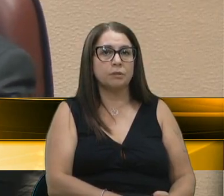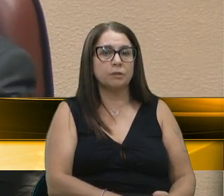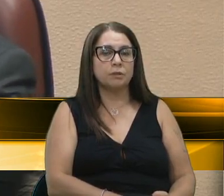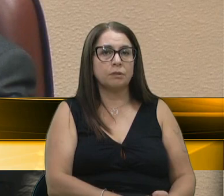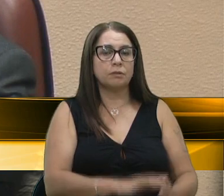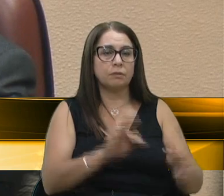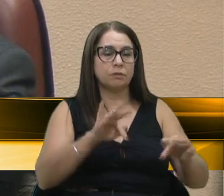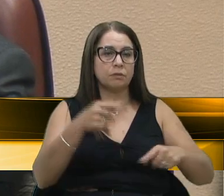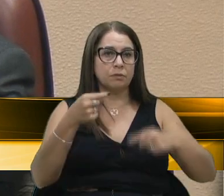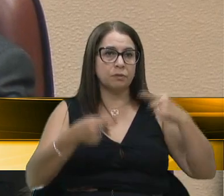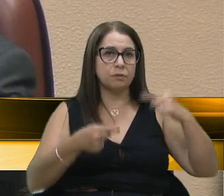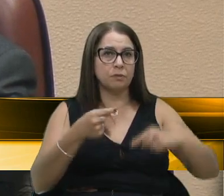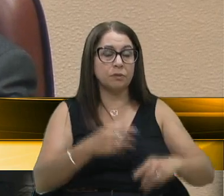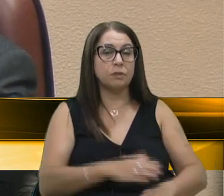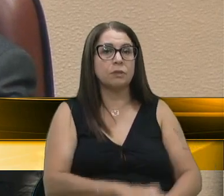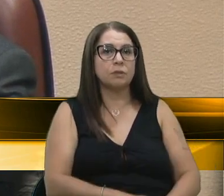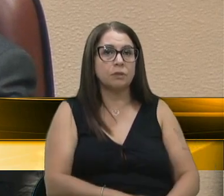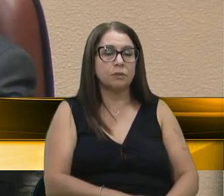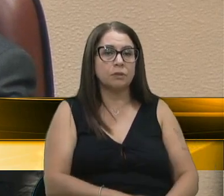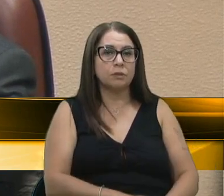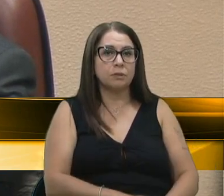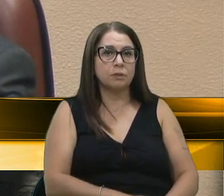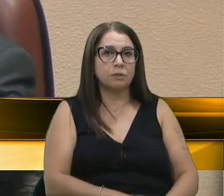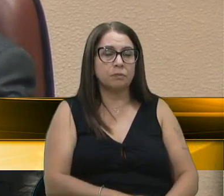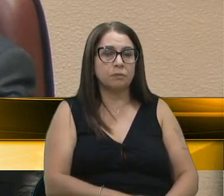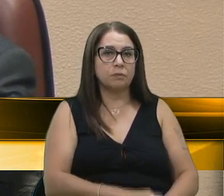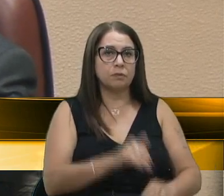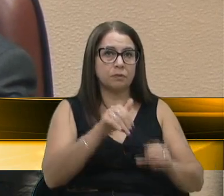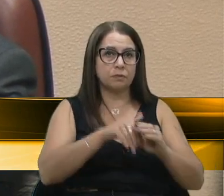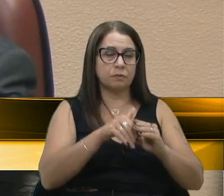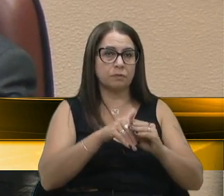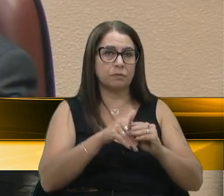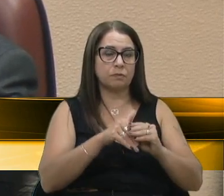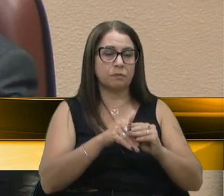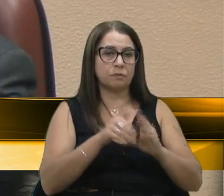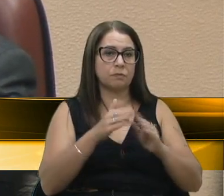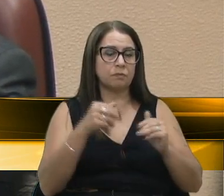Encerrada a discussão. Em votação.